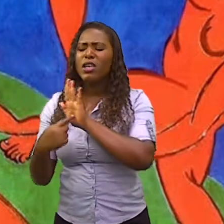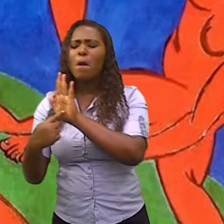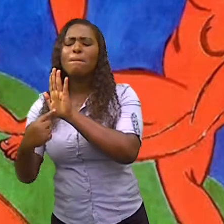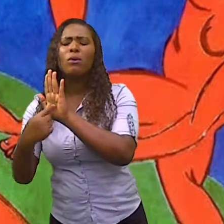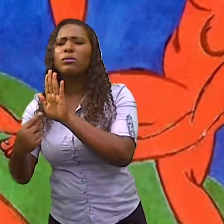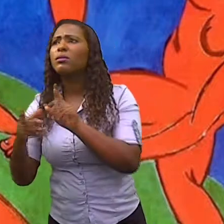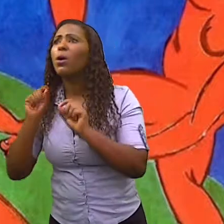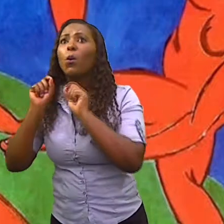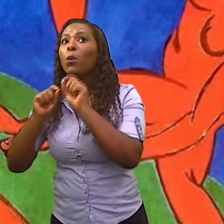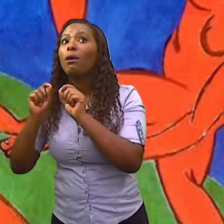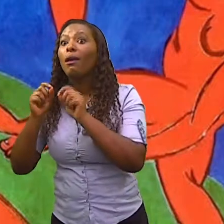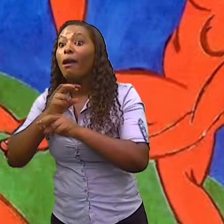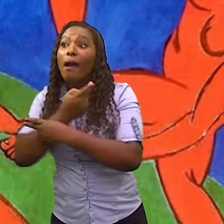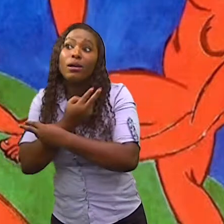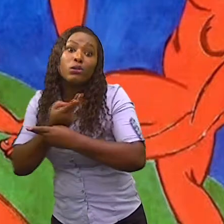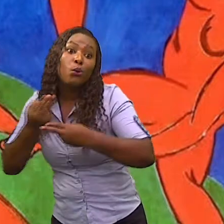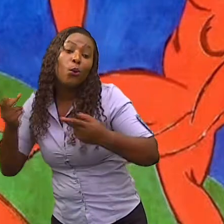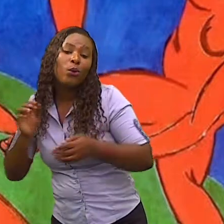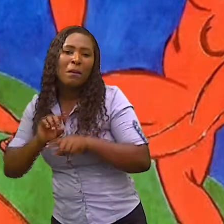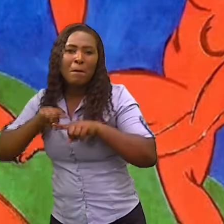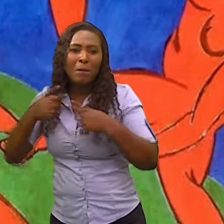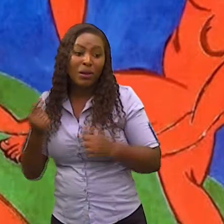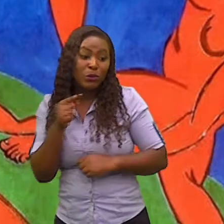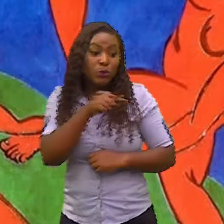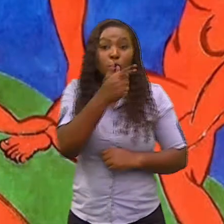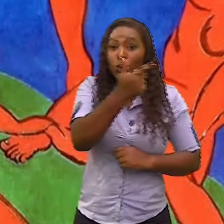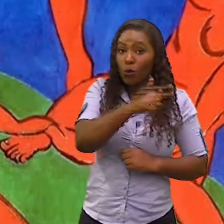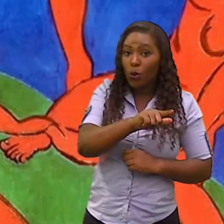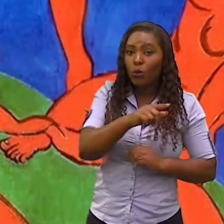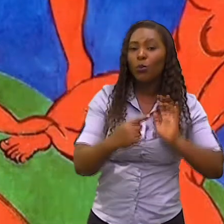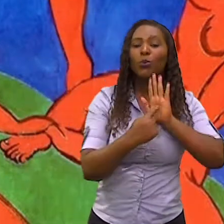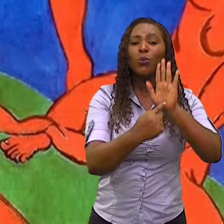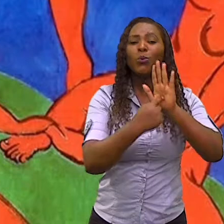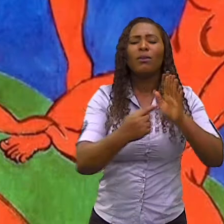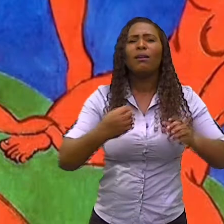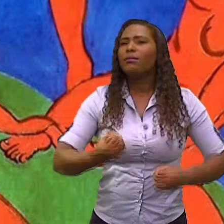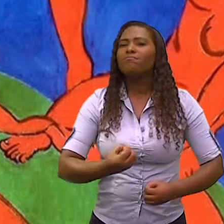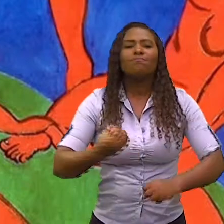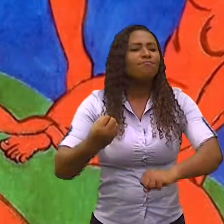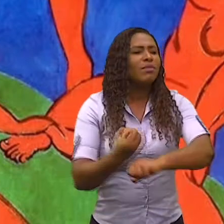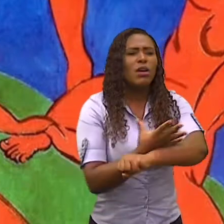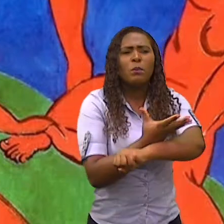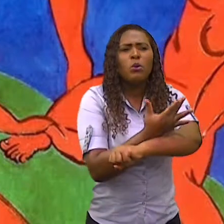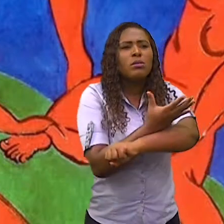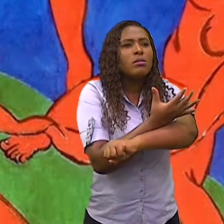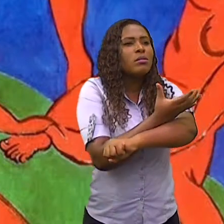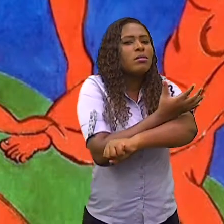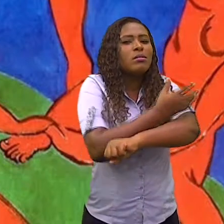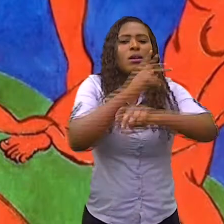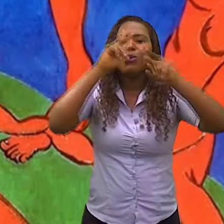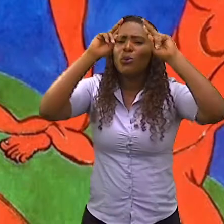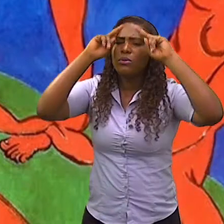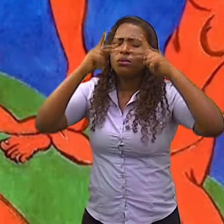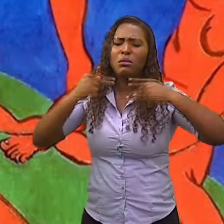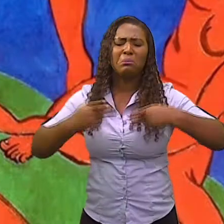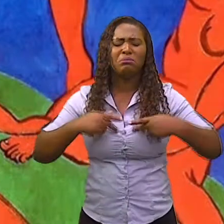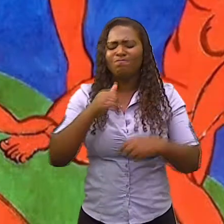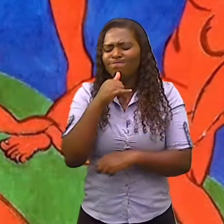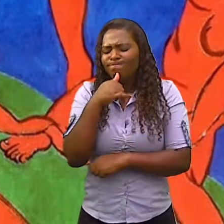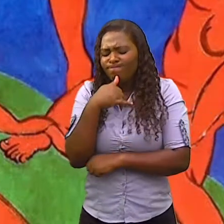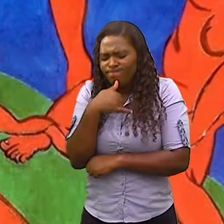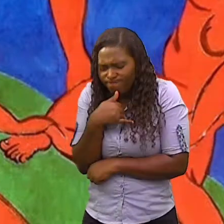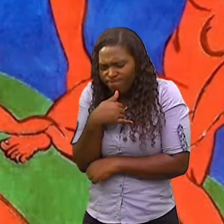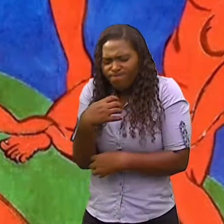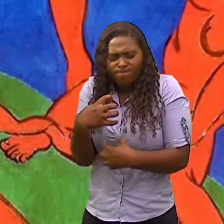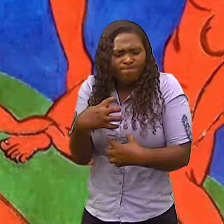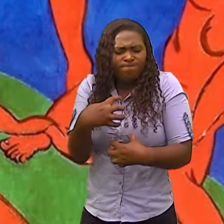Expressar as emoções humanas, transparecendo em linha e cores vibrantes, os sentimentos da angústia do homem moderno.